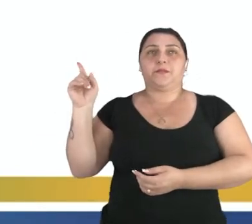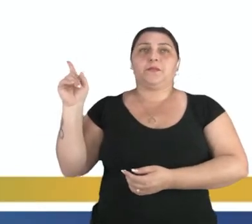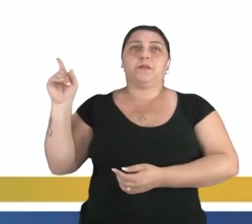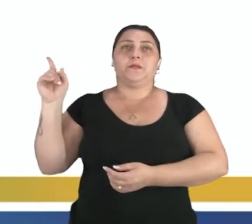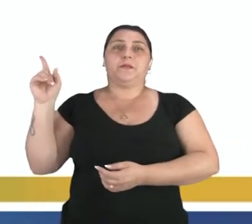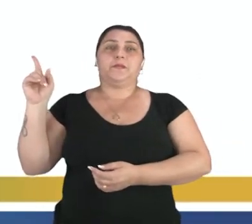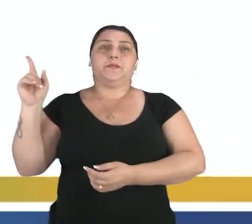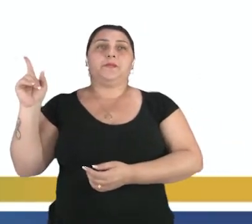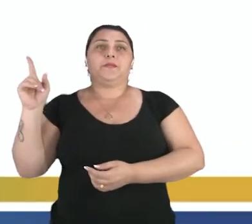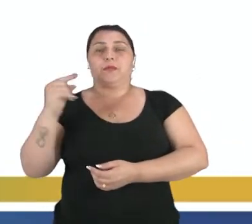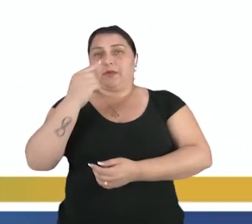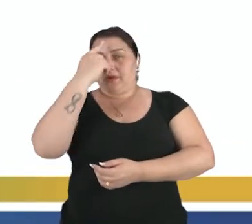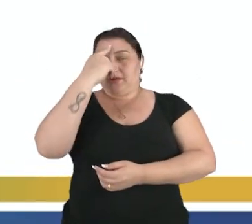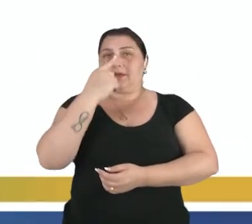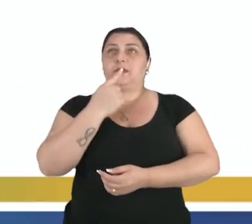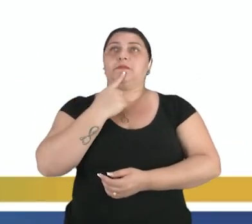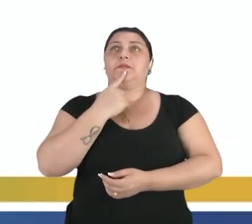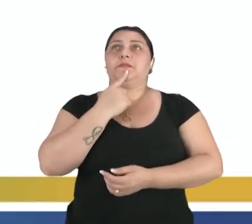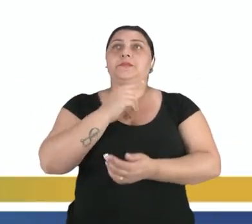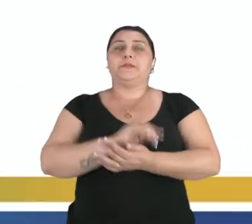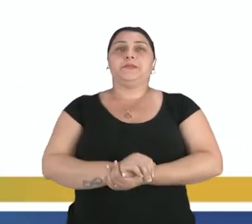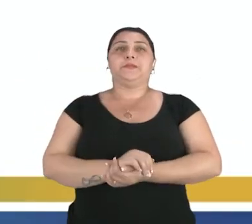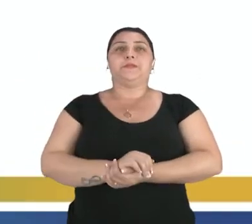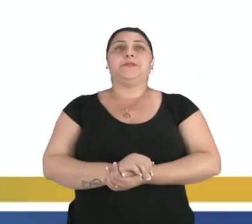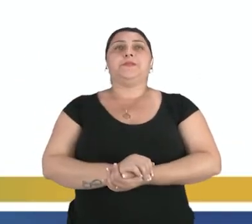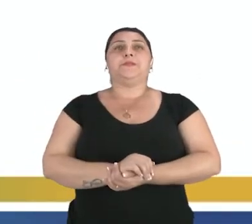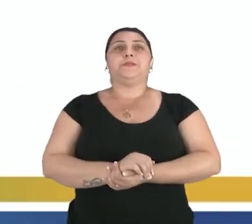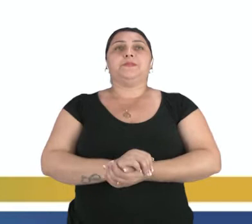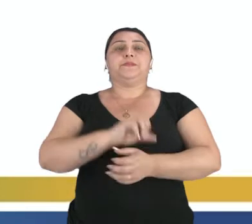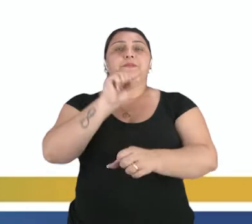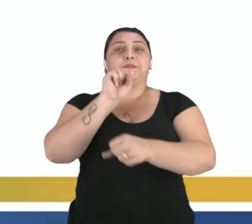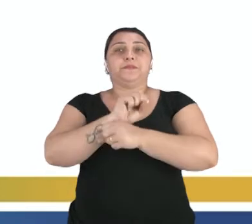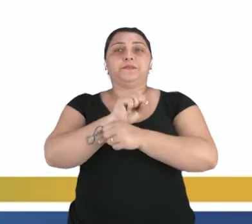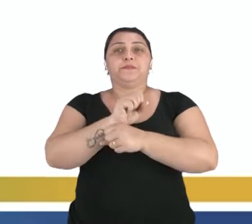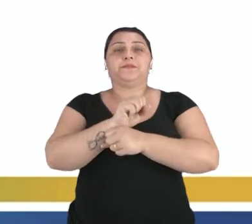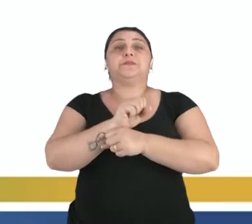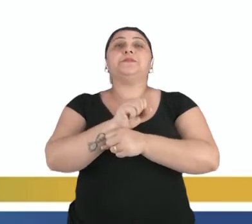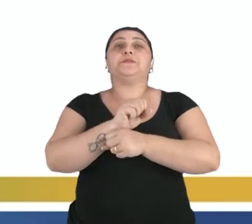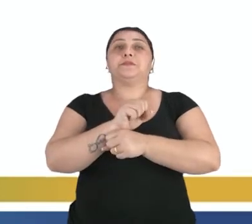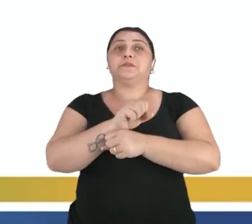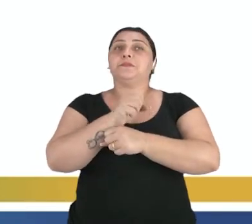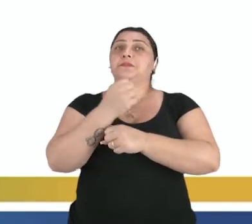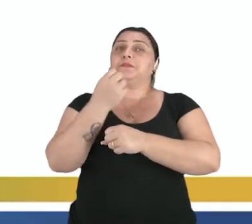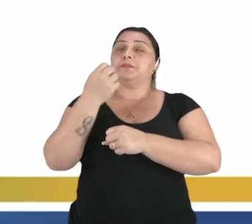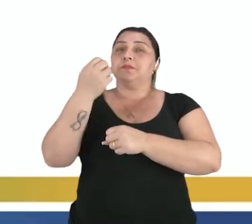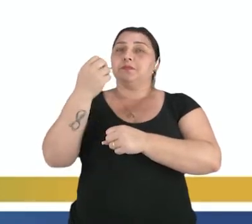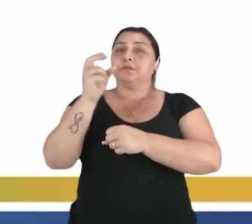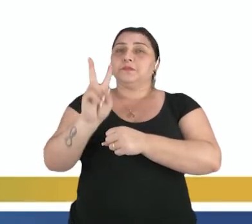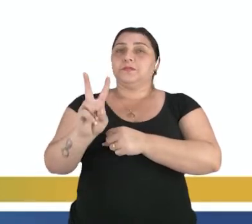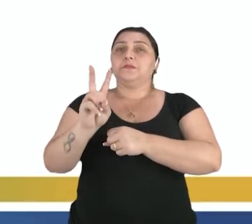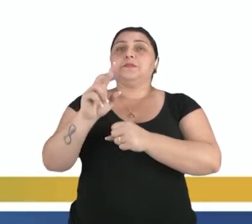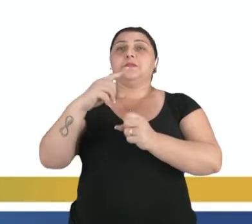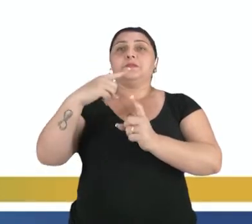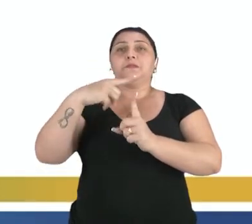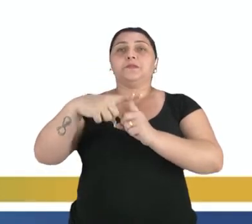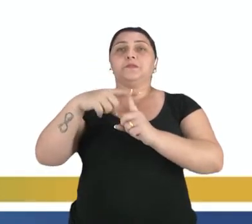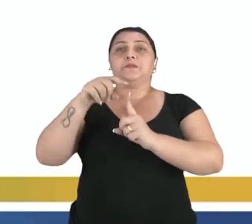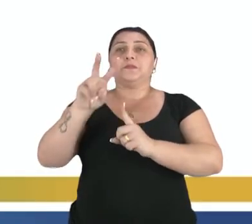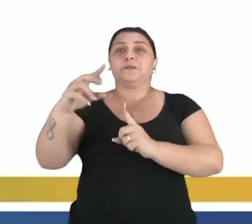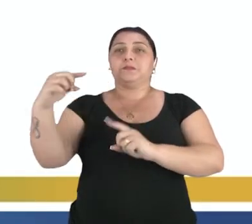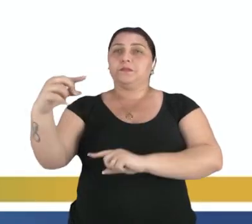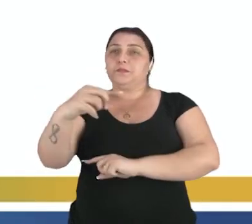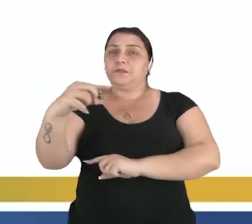o valor da imagem e aí eu coloquei o intervalo entre 2 positivo e 2 negativo.